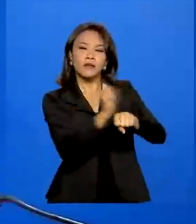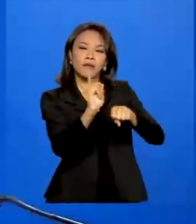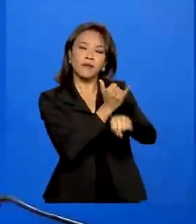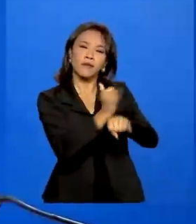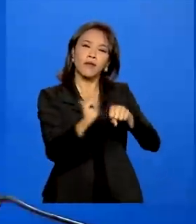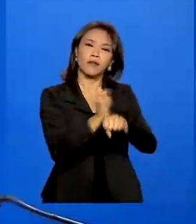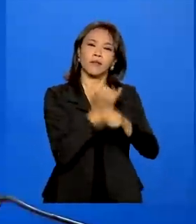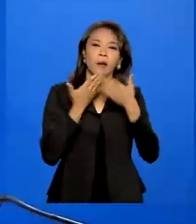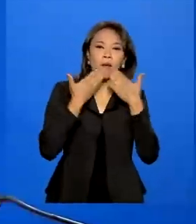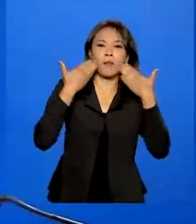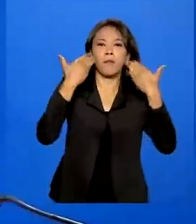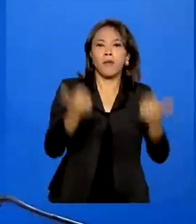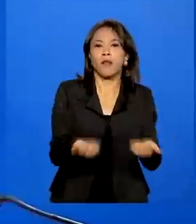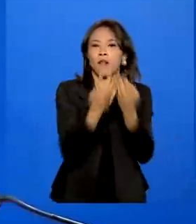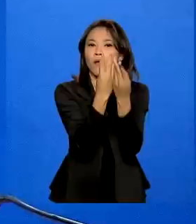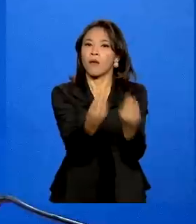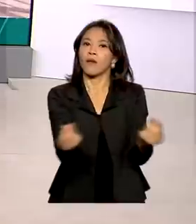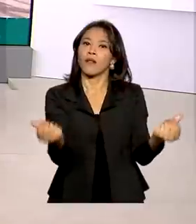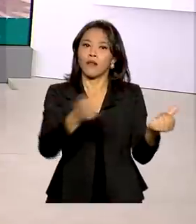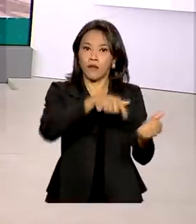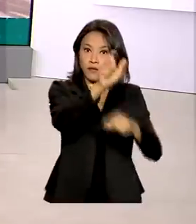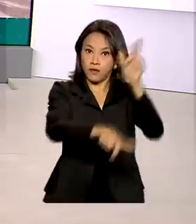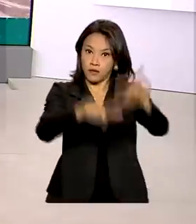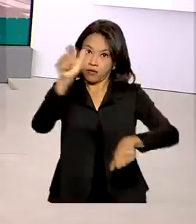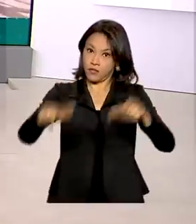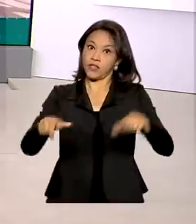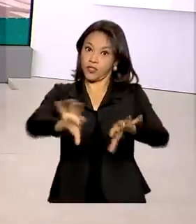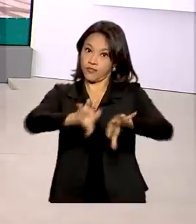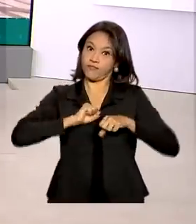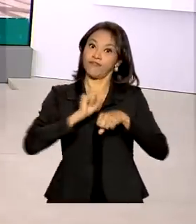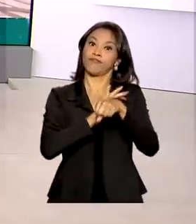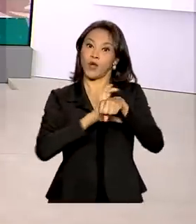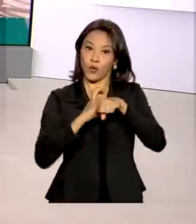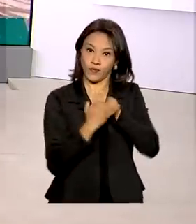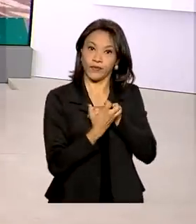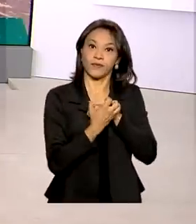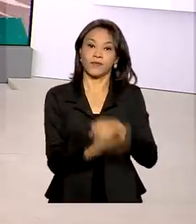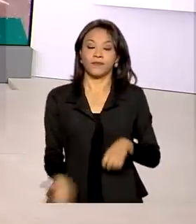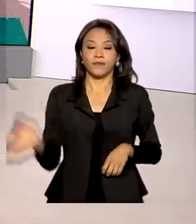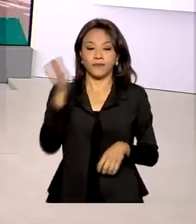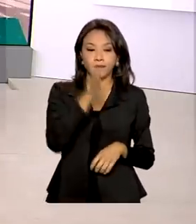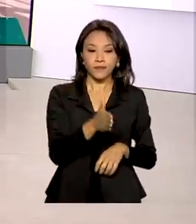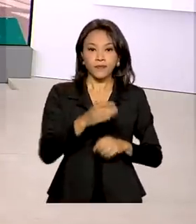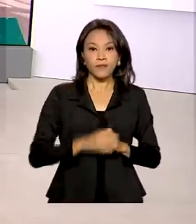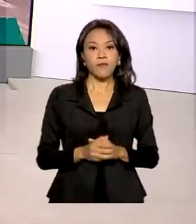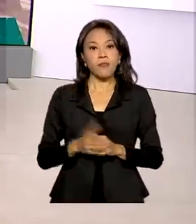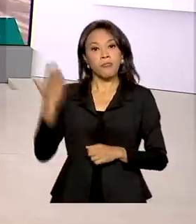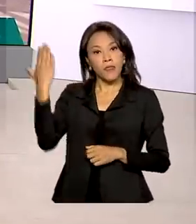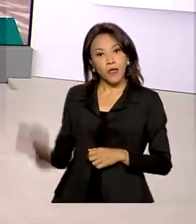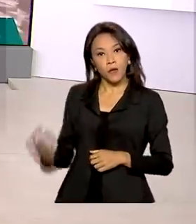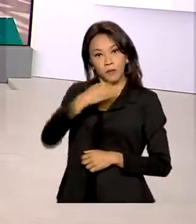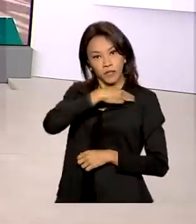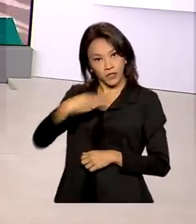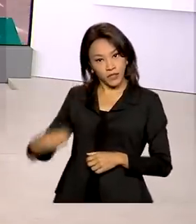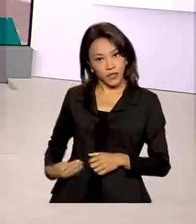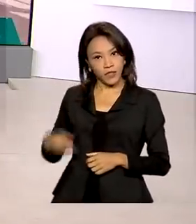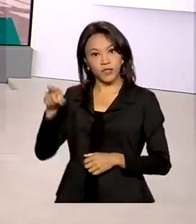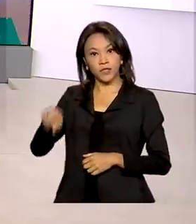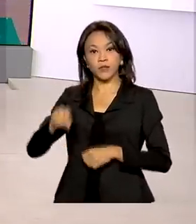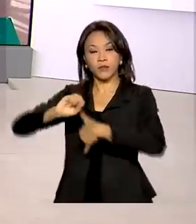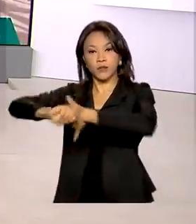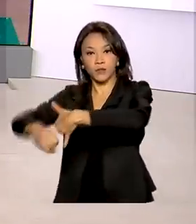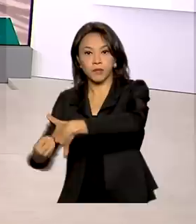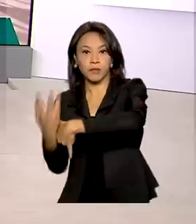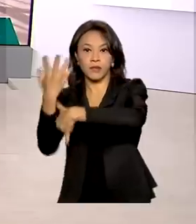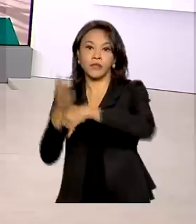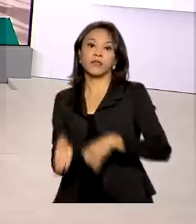Covid, que ainda terão Covid. Os ministros do Meio Ambiente, Joaquim Leite, e da Cidadania, João